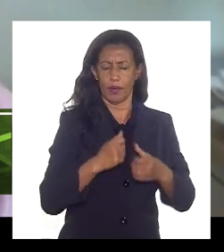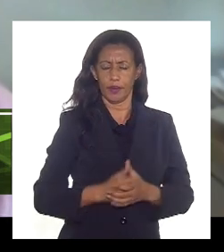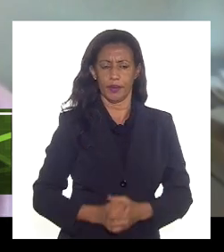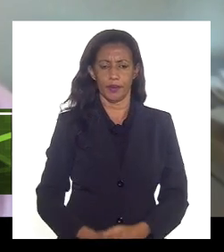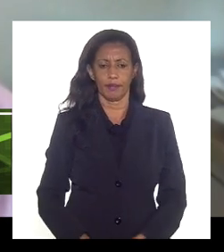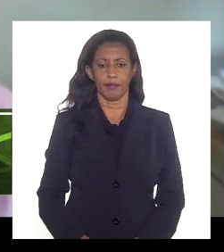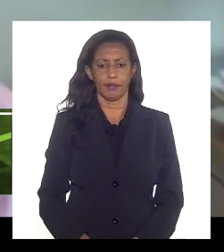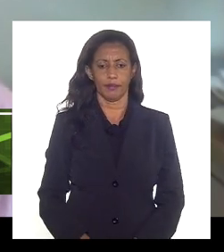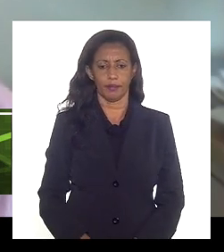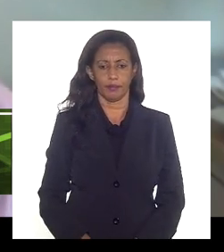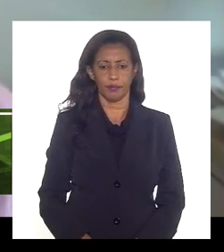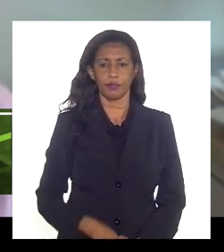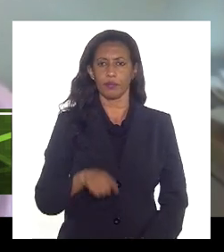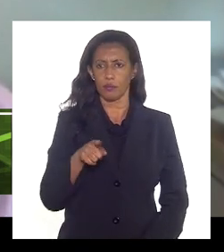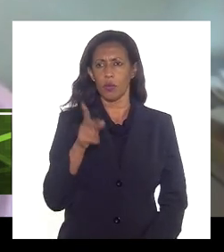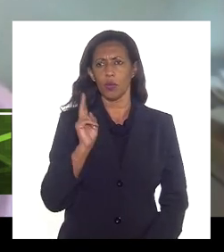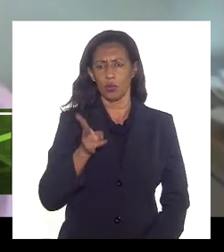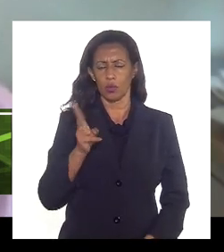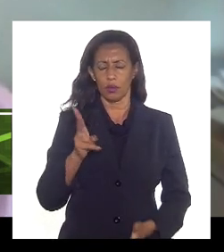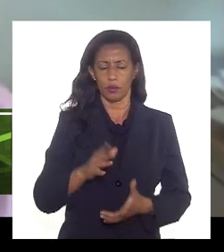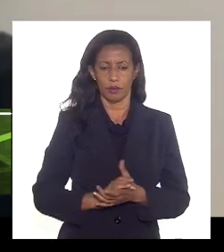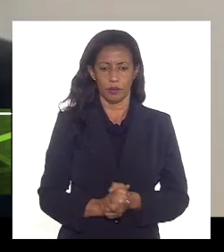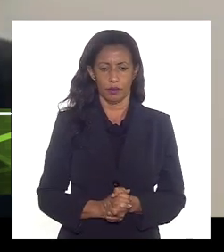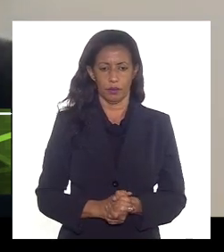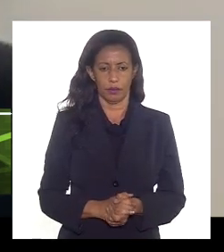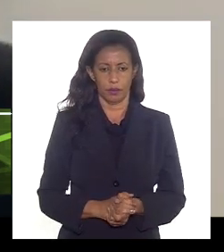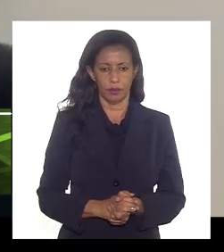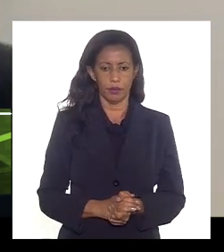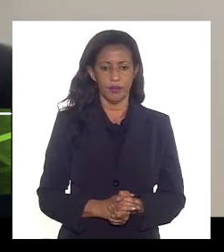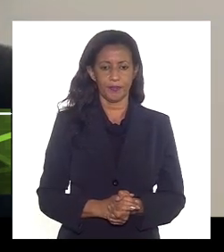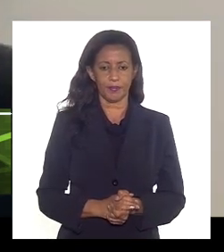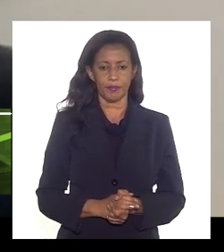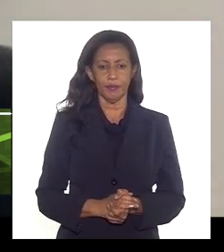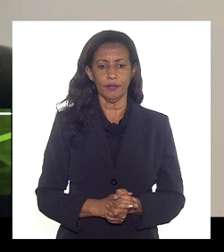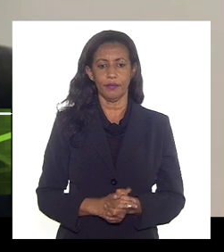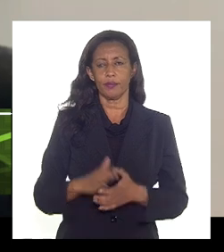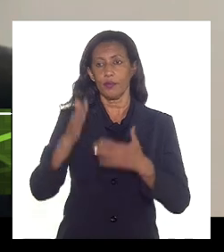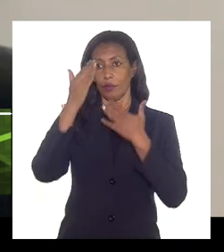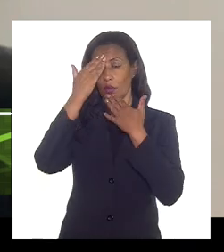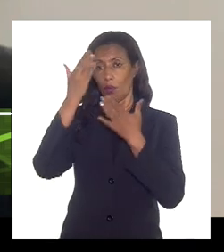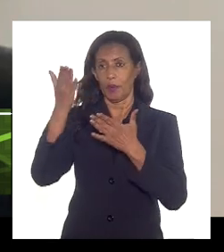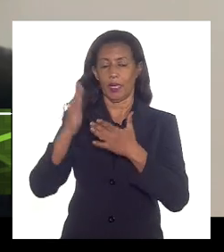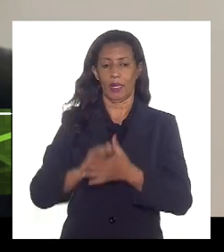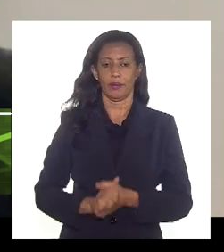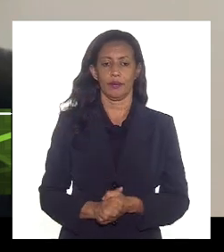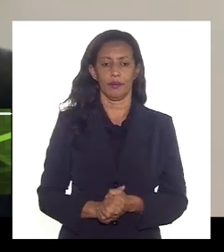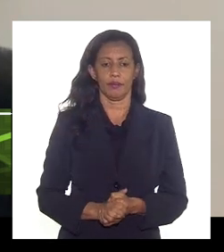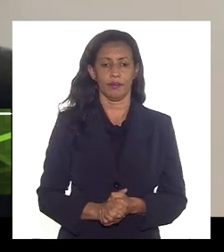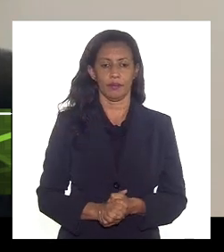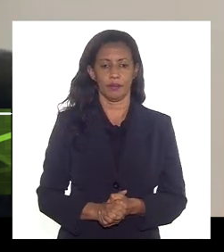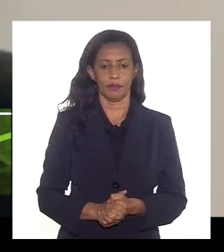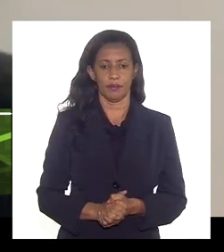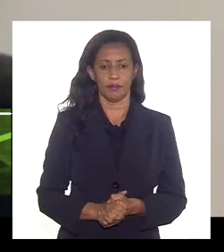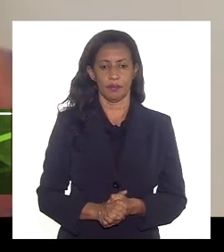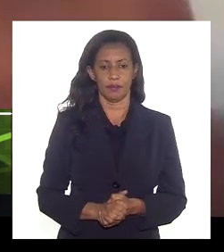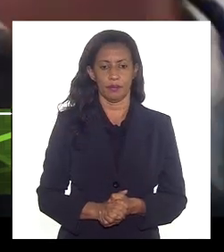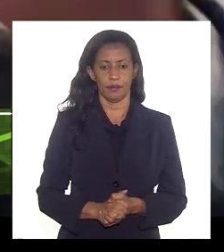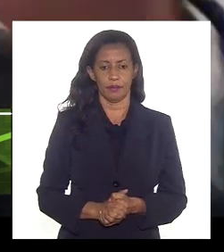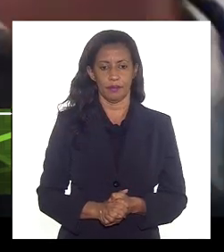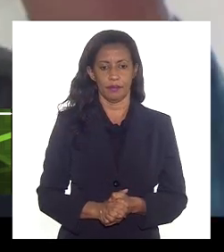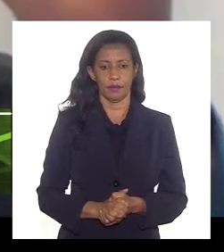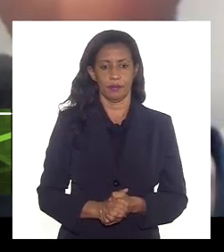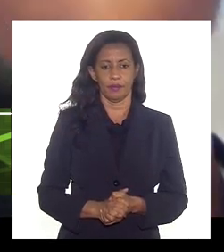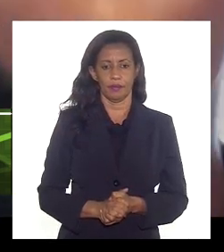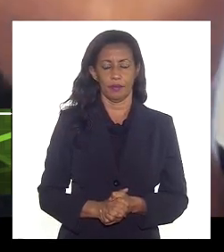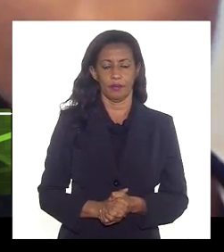doutor Alvaro por favor continue então deputado Luiz Paulo obrigado eu vou então entrar agora feito esse preâmbulo balanço de